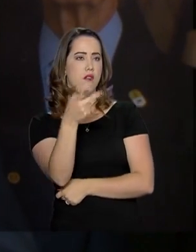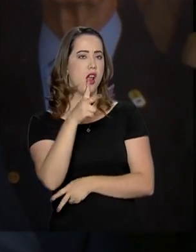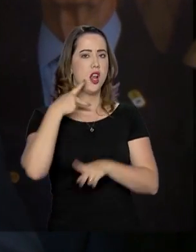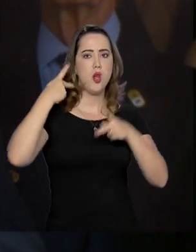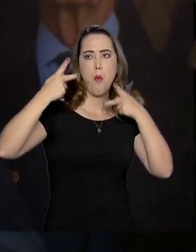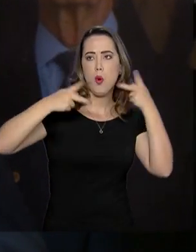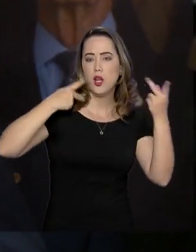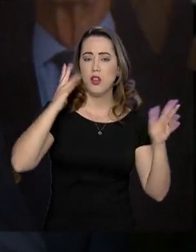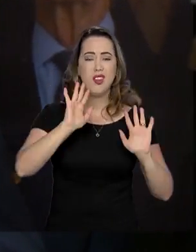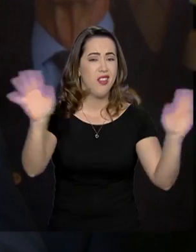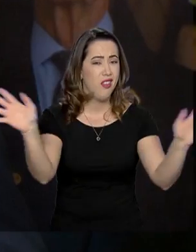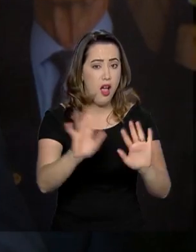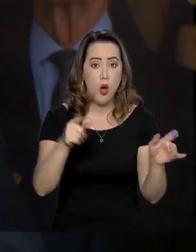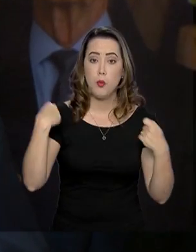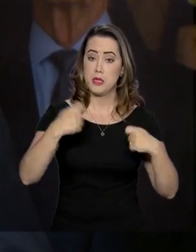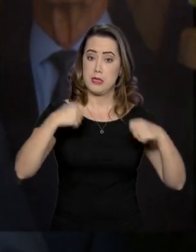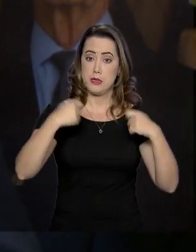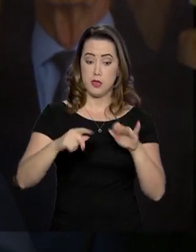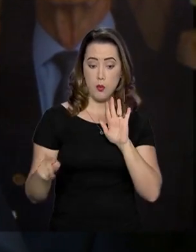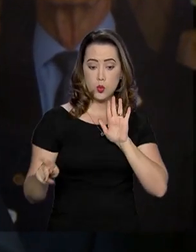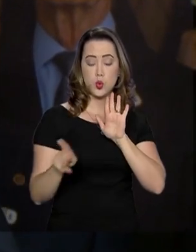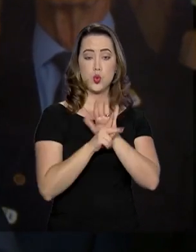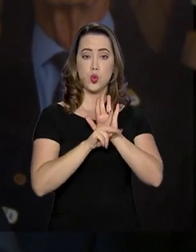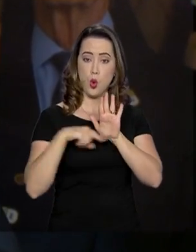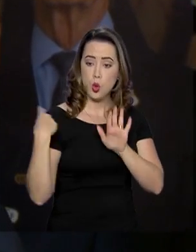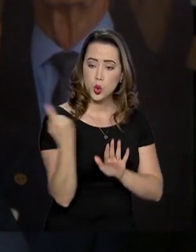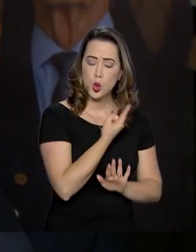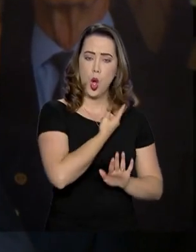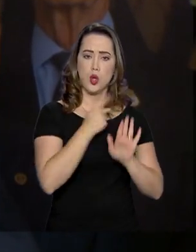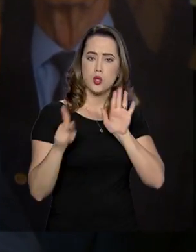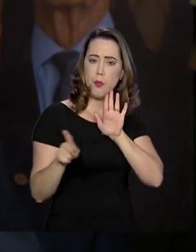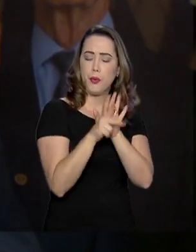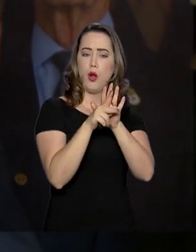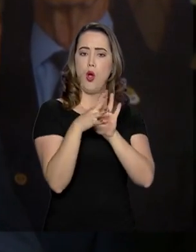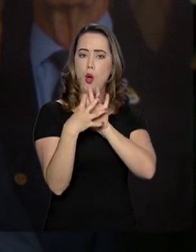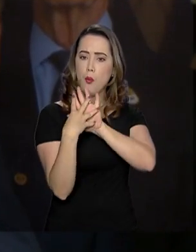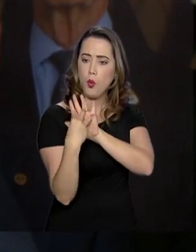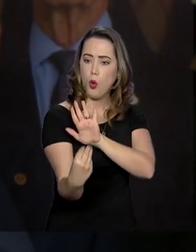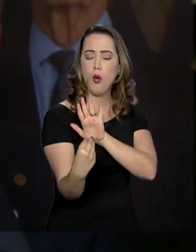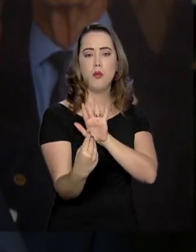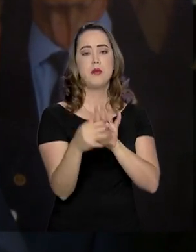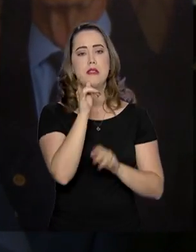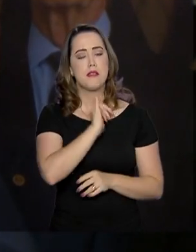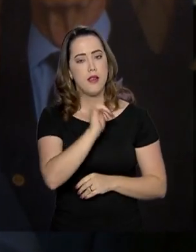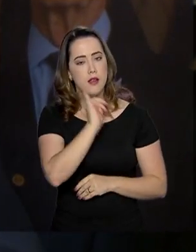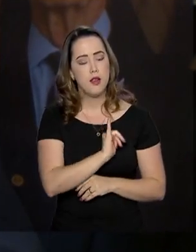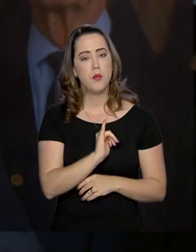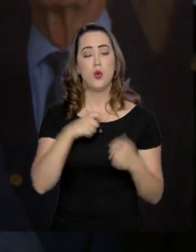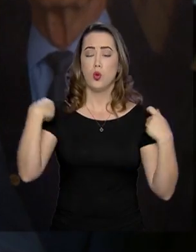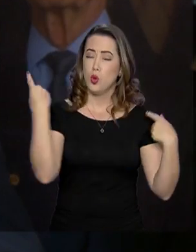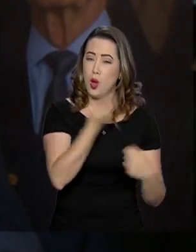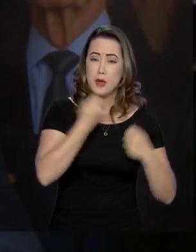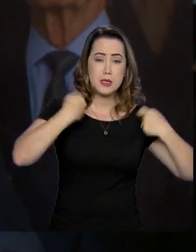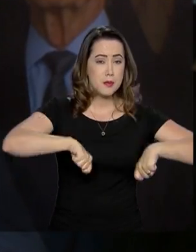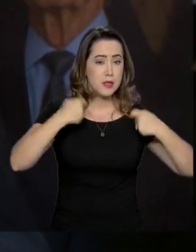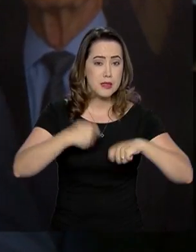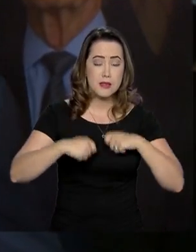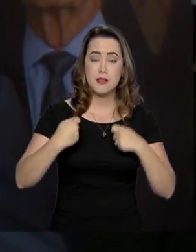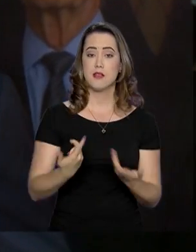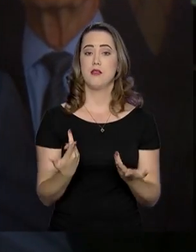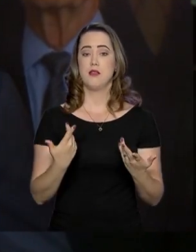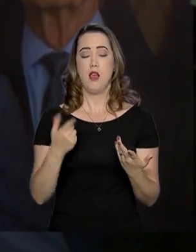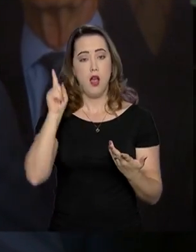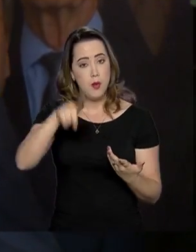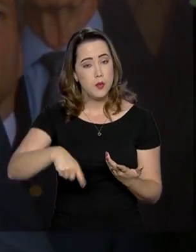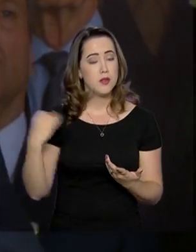Nós temos que dar exemplo, nós, executivo e legislativo, temos que dar exemplo e